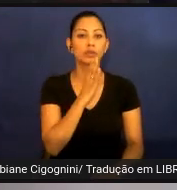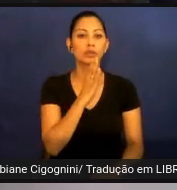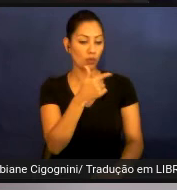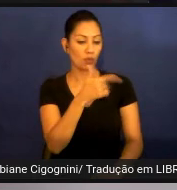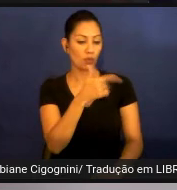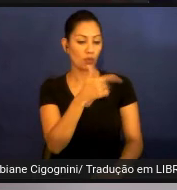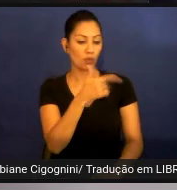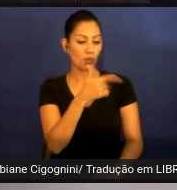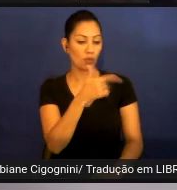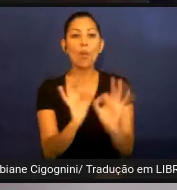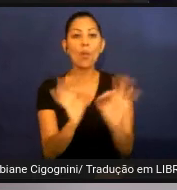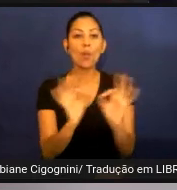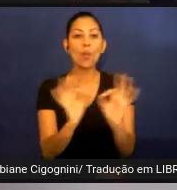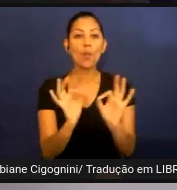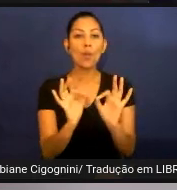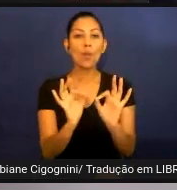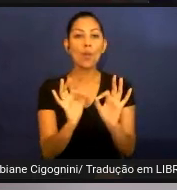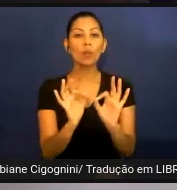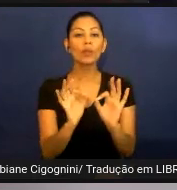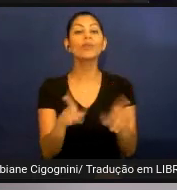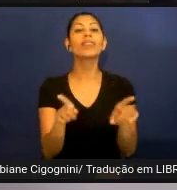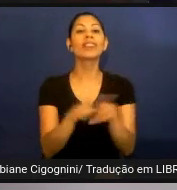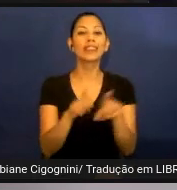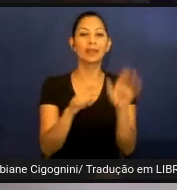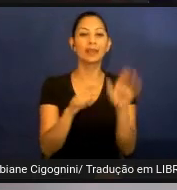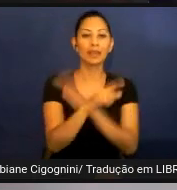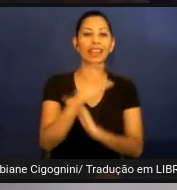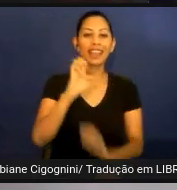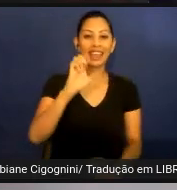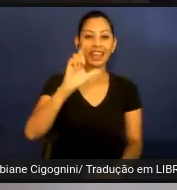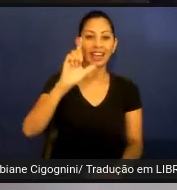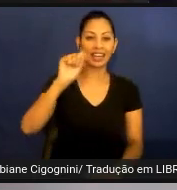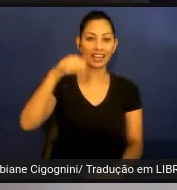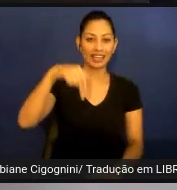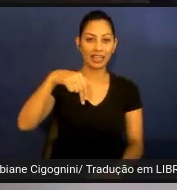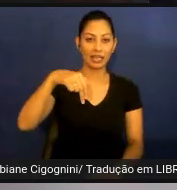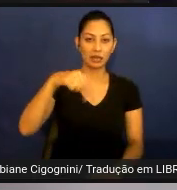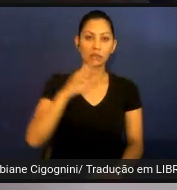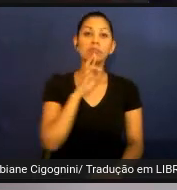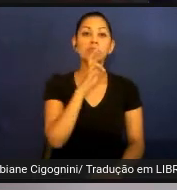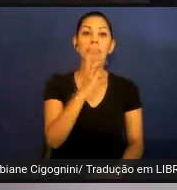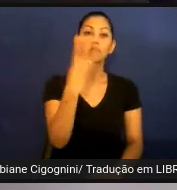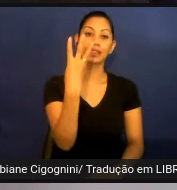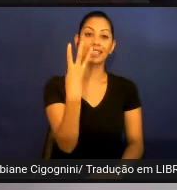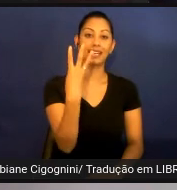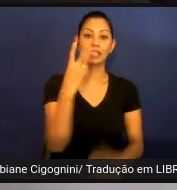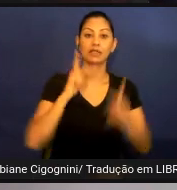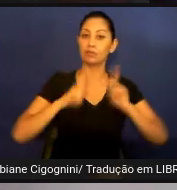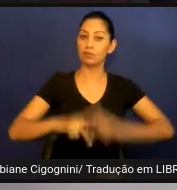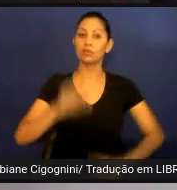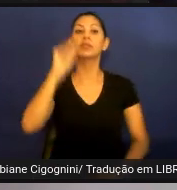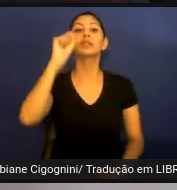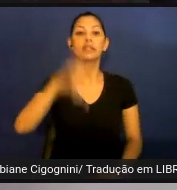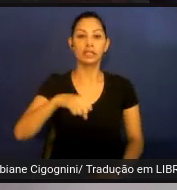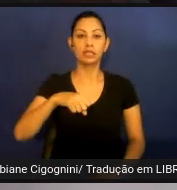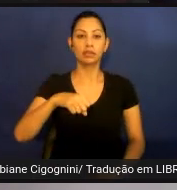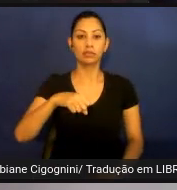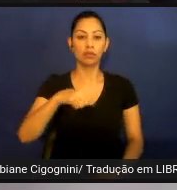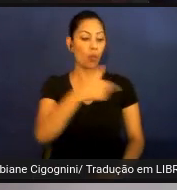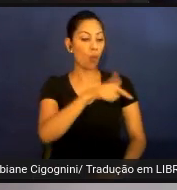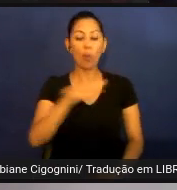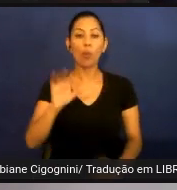quando perguntado sobre o Elan apenas três pessoas responderam que sim que já que